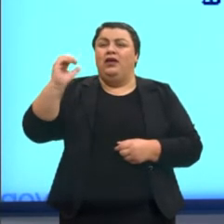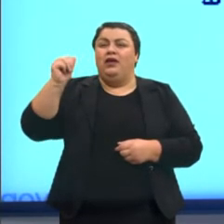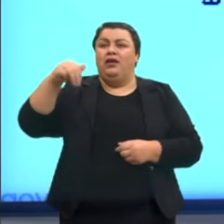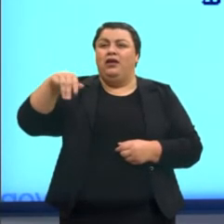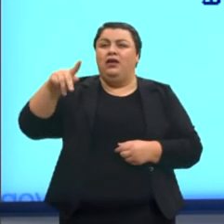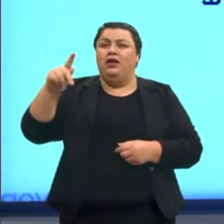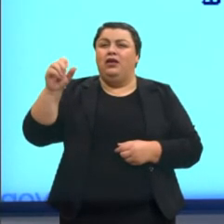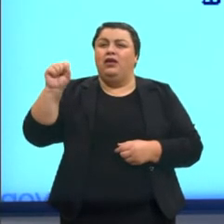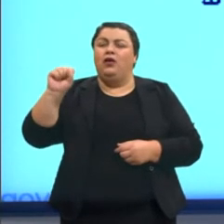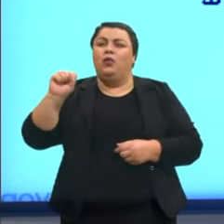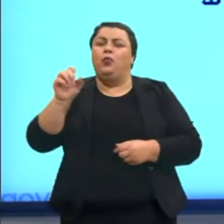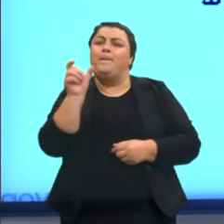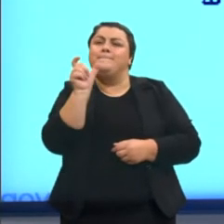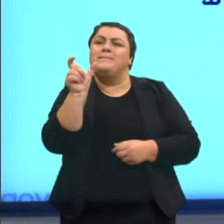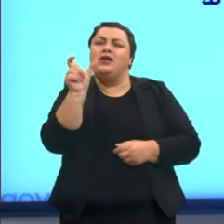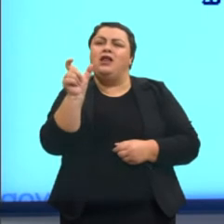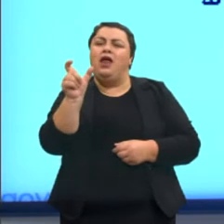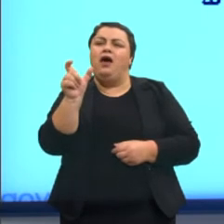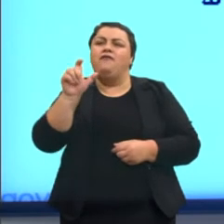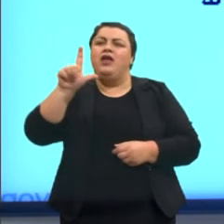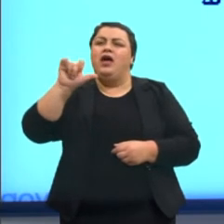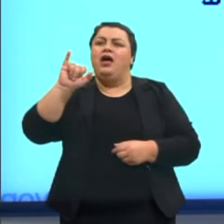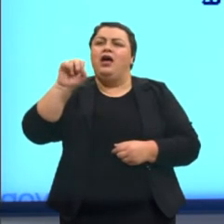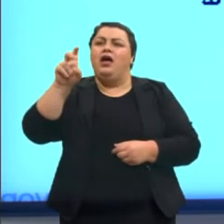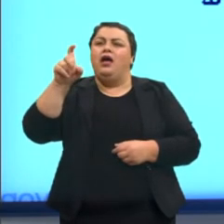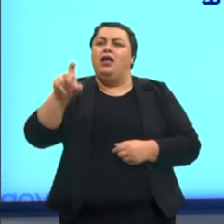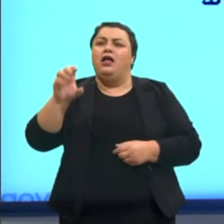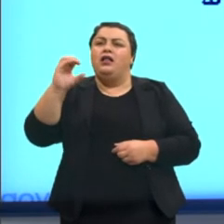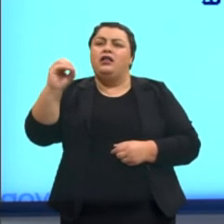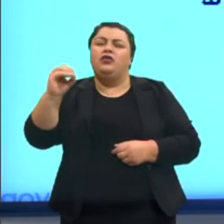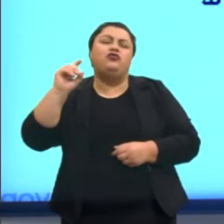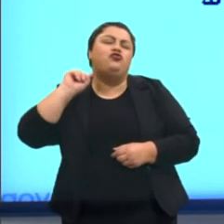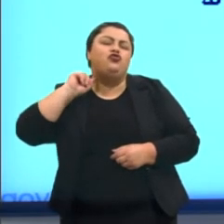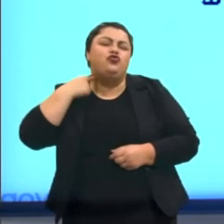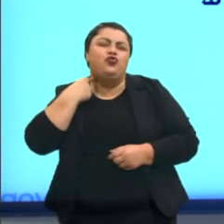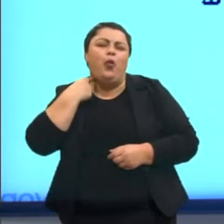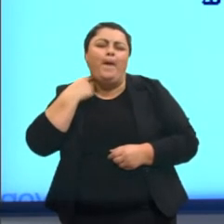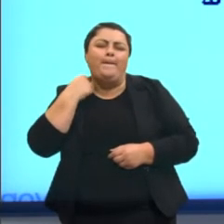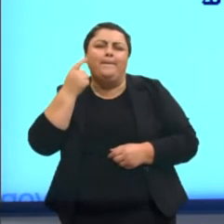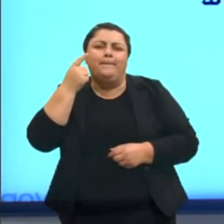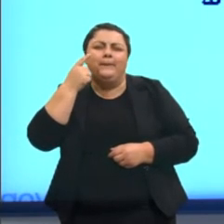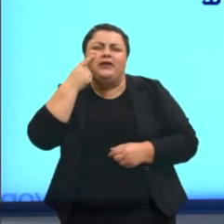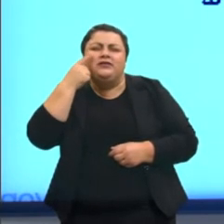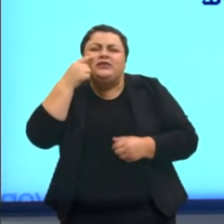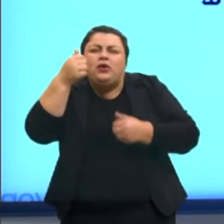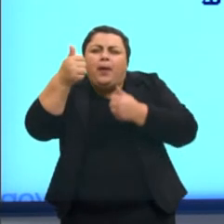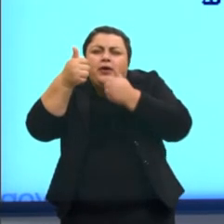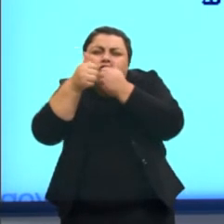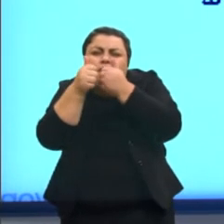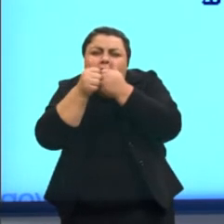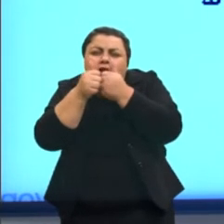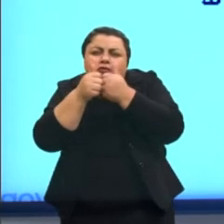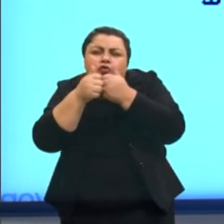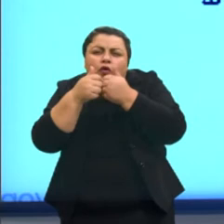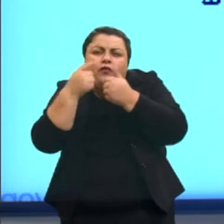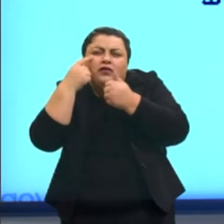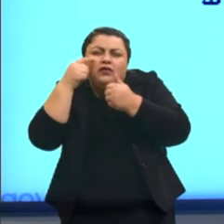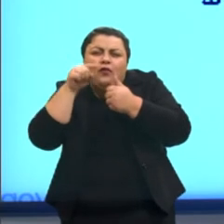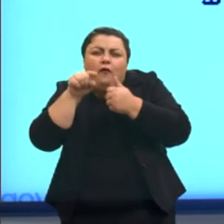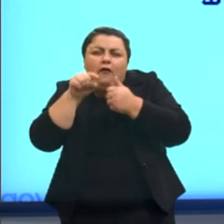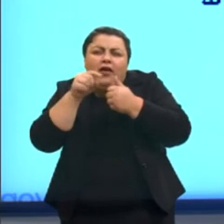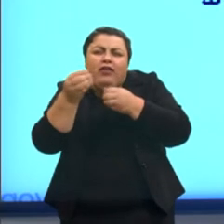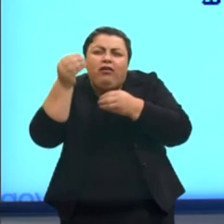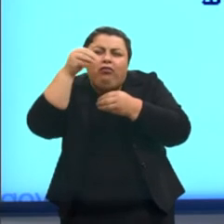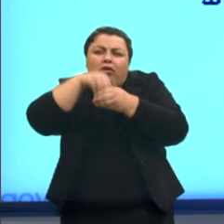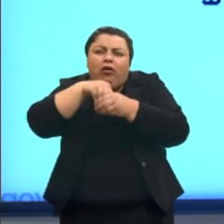conseguirem focar a câmera um pouquinho mais perto, vocês vão enxergar que dentro dessa palavra lixo,